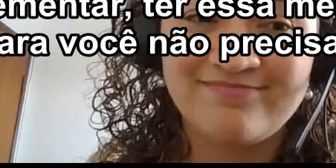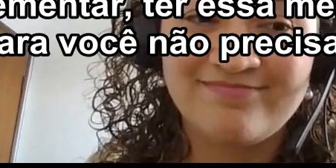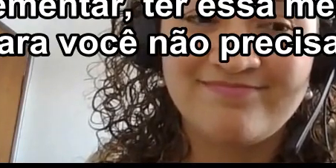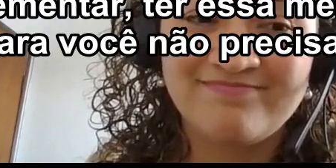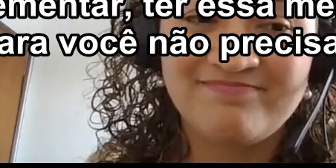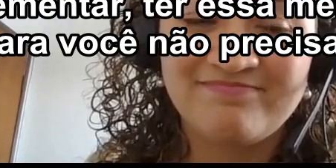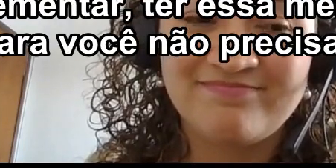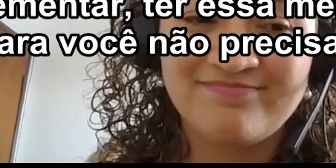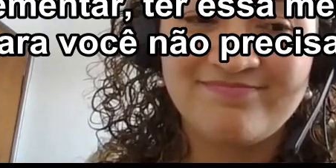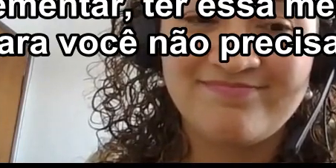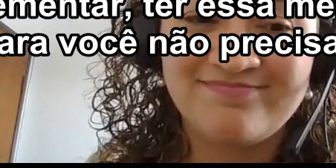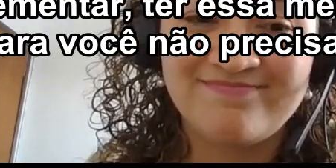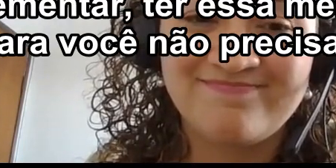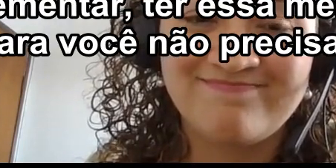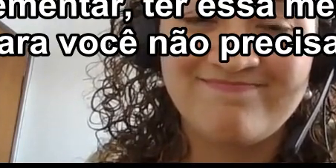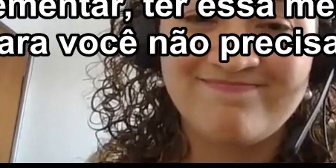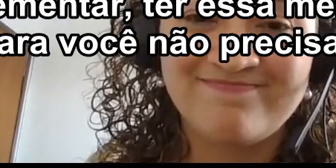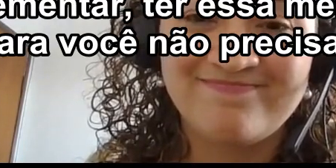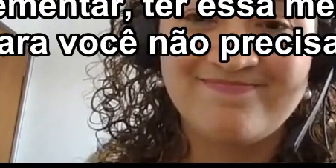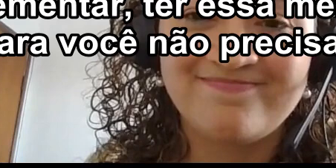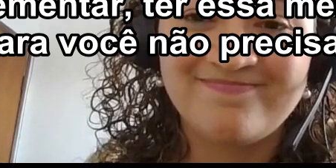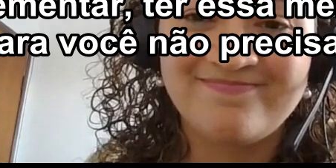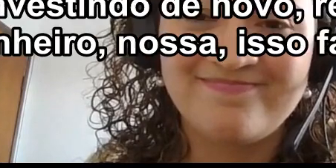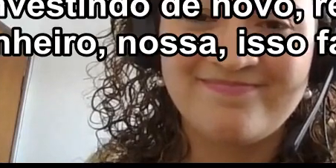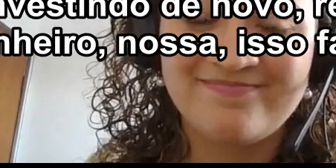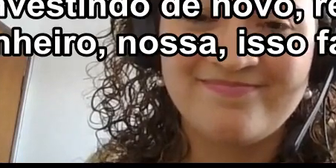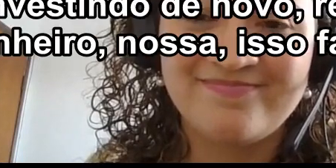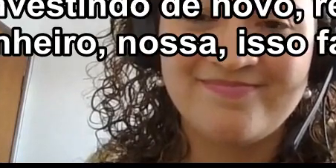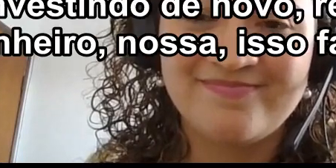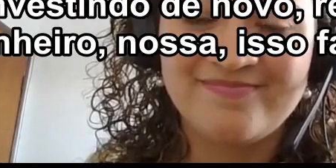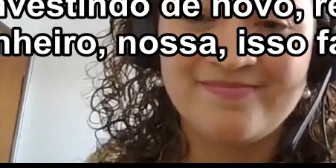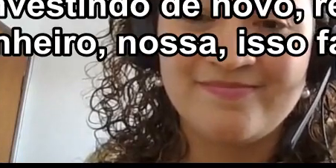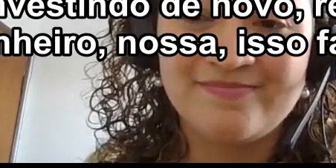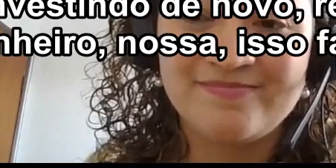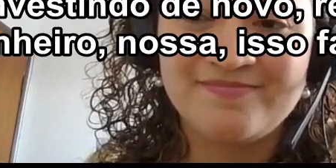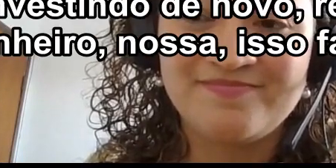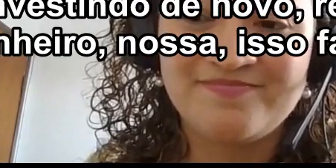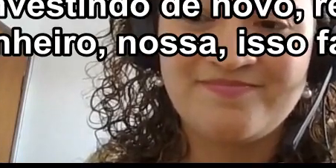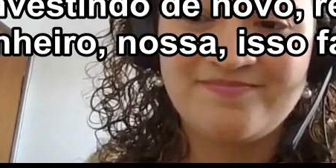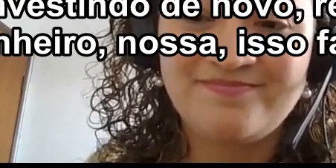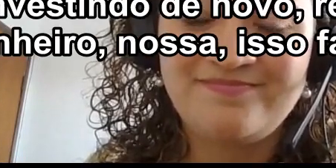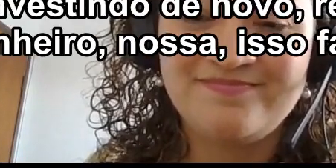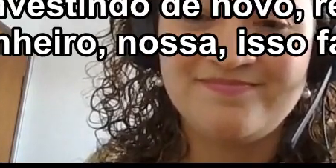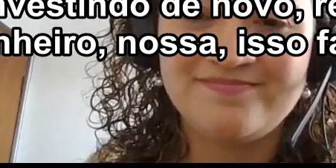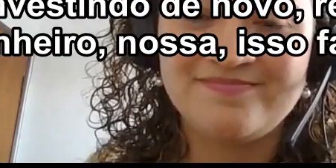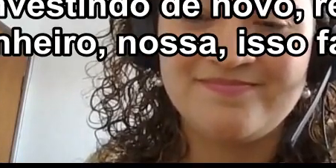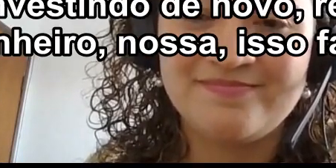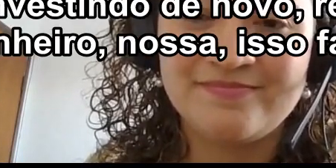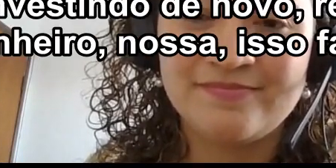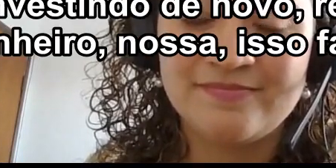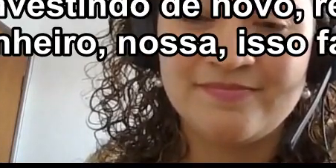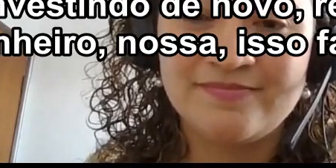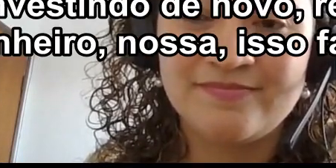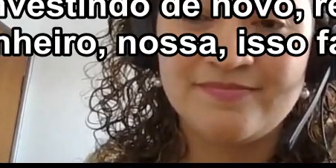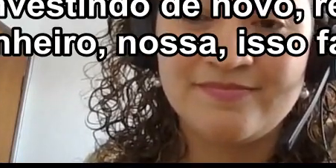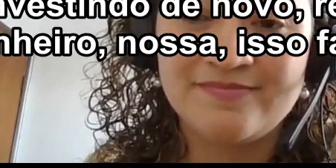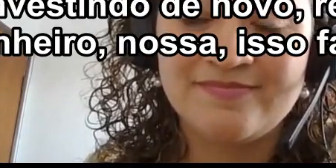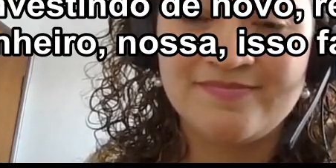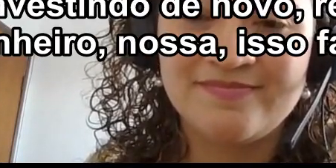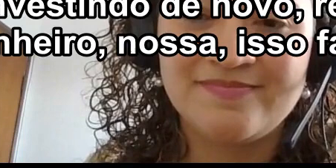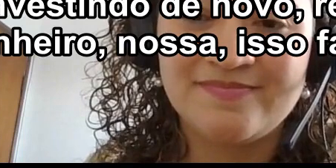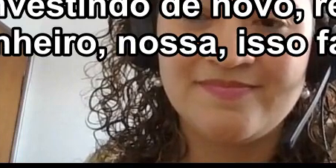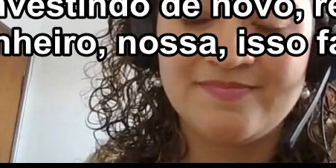ter essa mentalidade desde o começo para você não precisar ficar refazendo, voltando, investindo de novo, reinvestindo tempo, esforço, dinheiro,